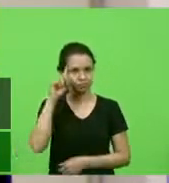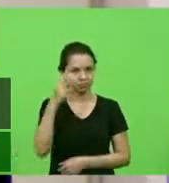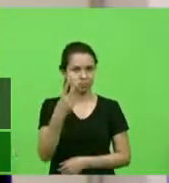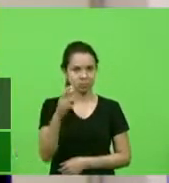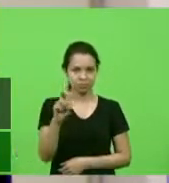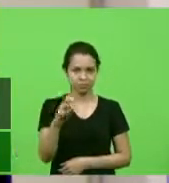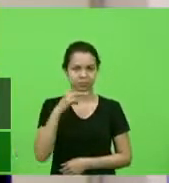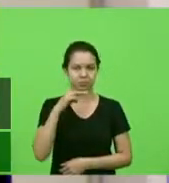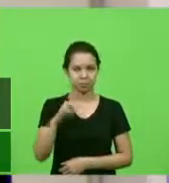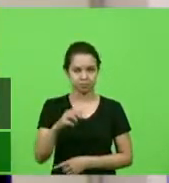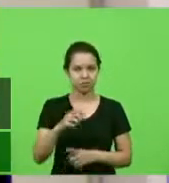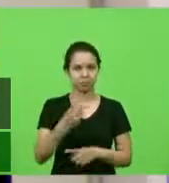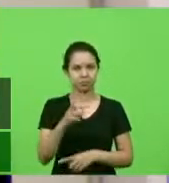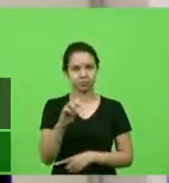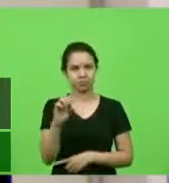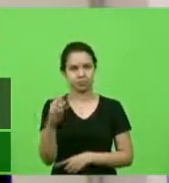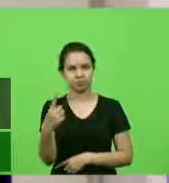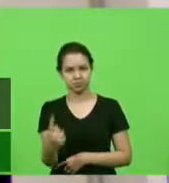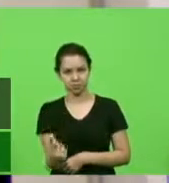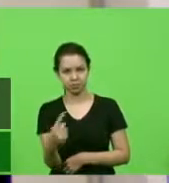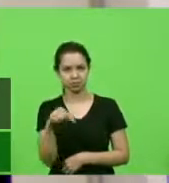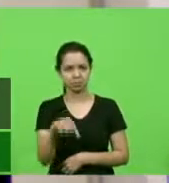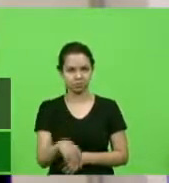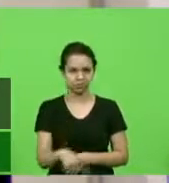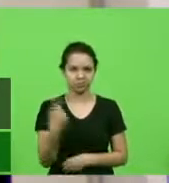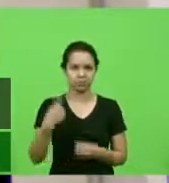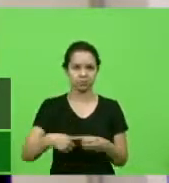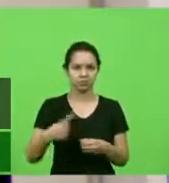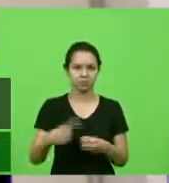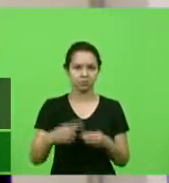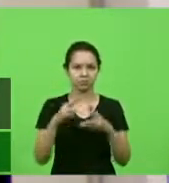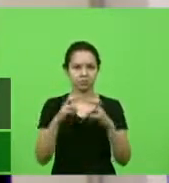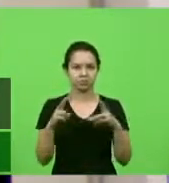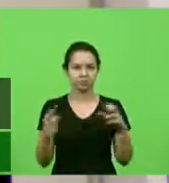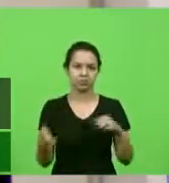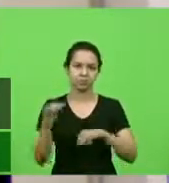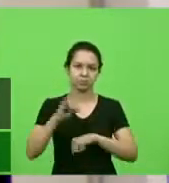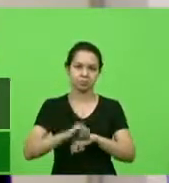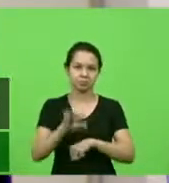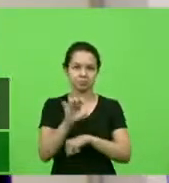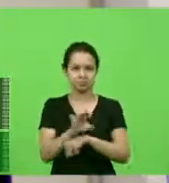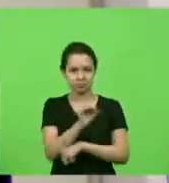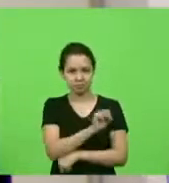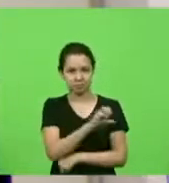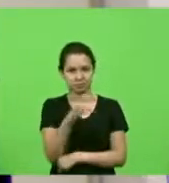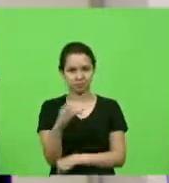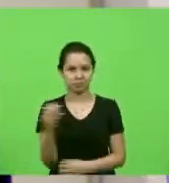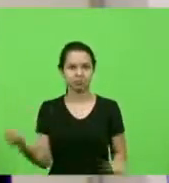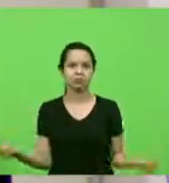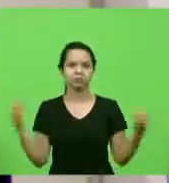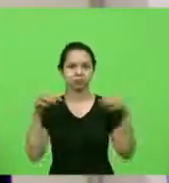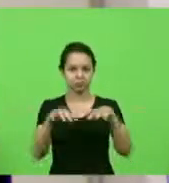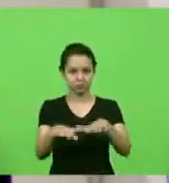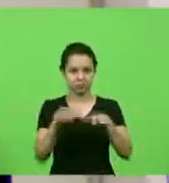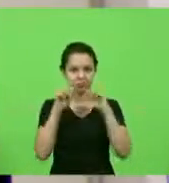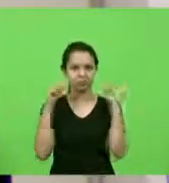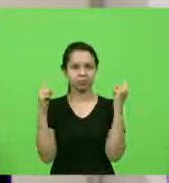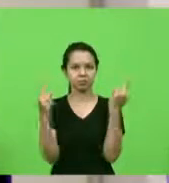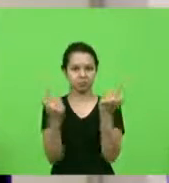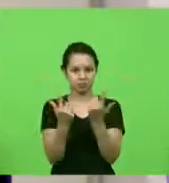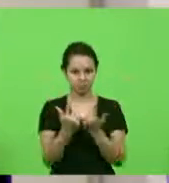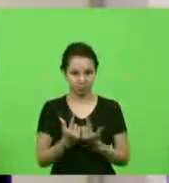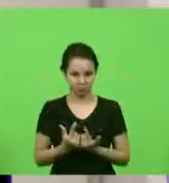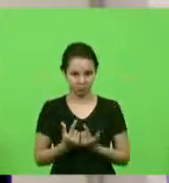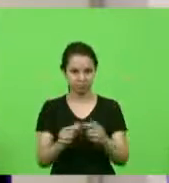de março de 2021, nesta cidade de Florianópolis, capital do Estado de Santa Catarina, reuniu-se a Assembleia Legislativa em